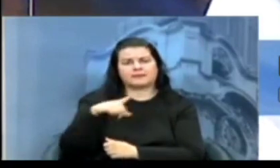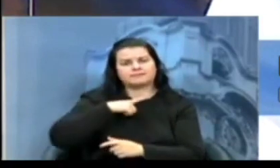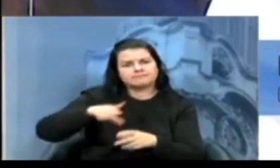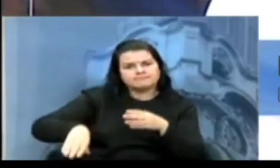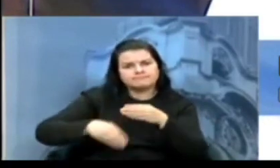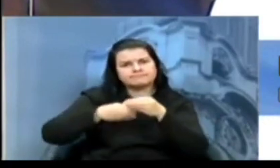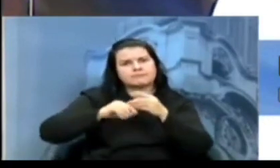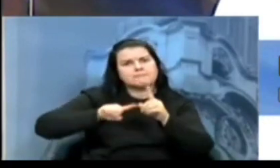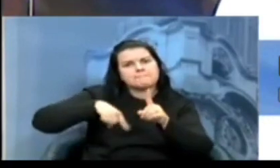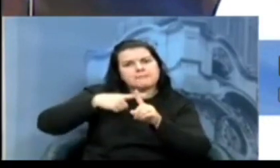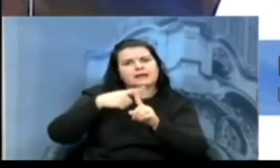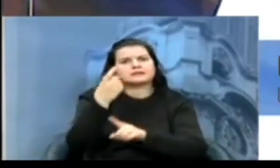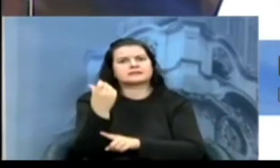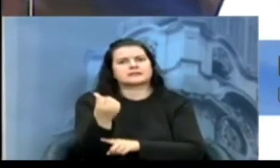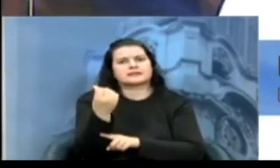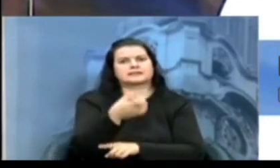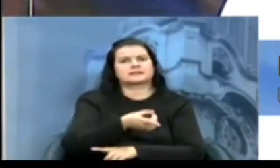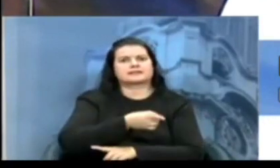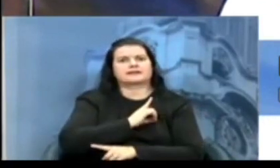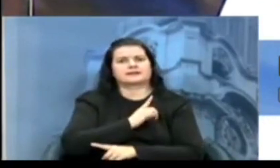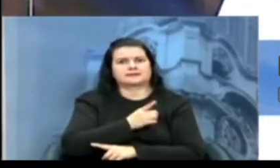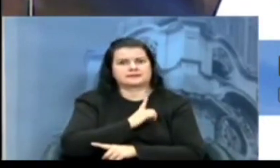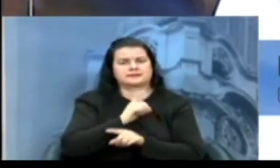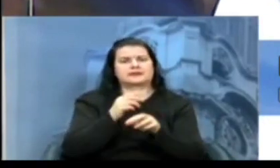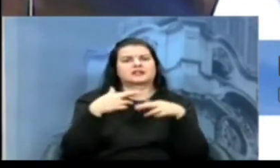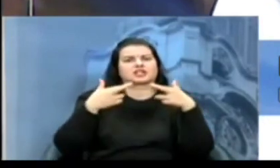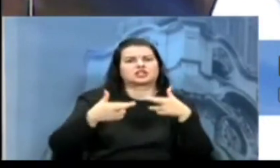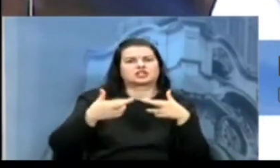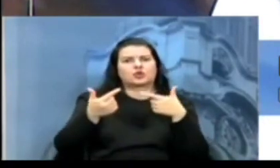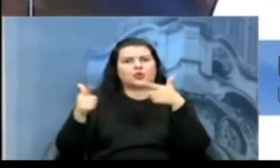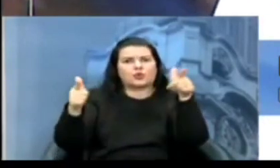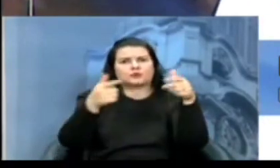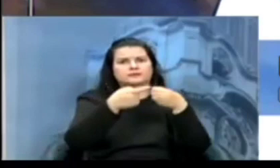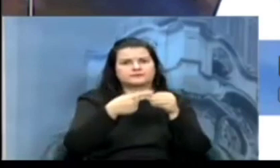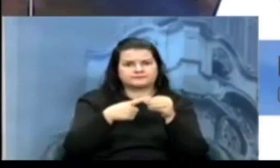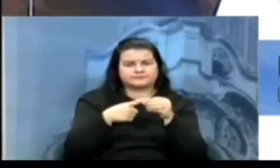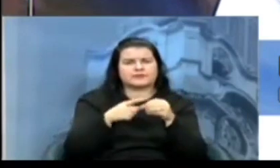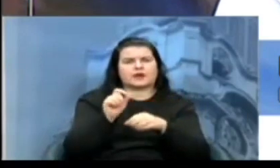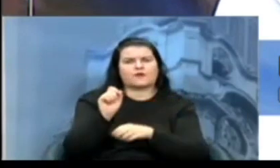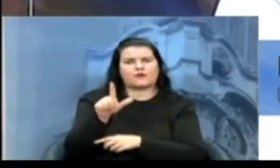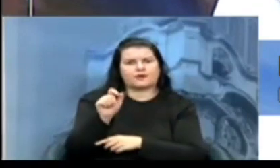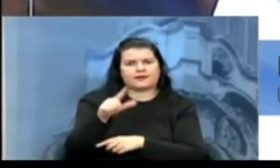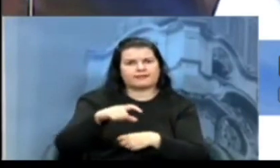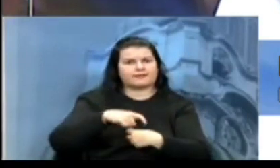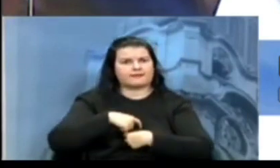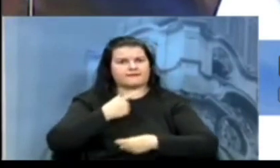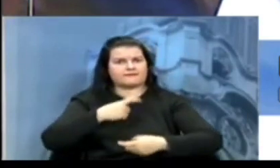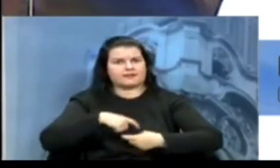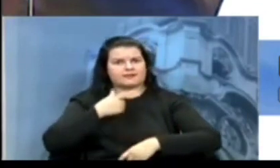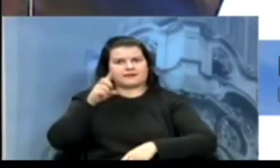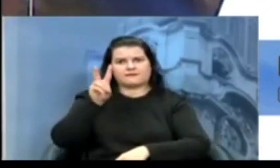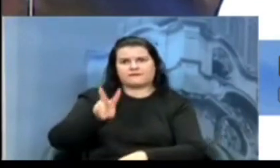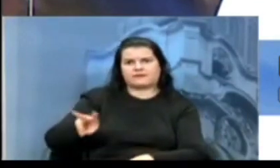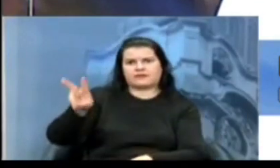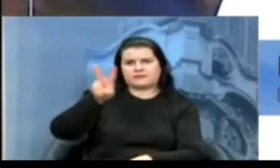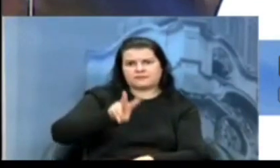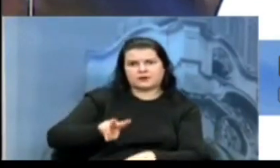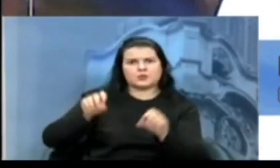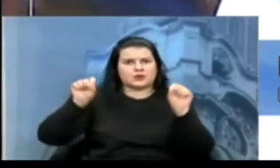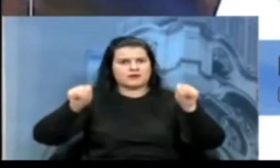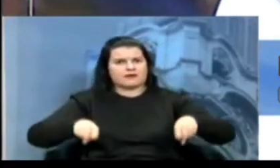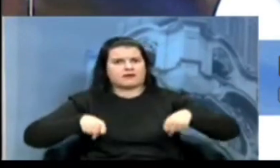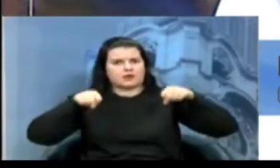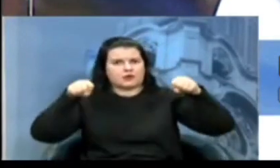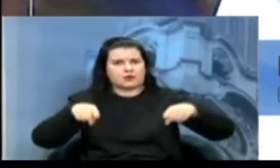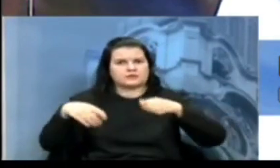homicídios situadas na região metropolitana, nos municípios de Alvorada, Gravataí, Viamão, Canoas,